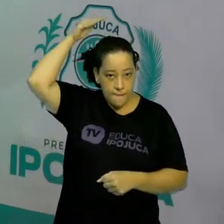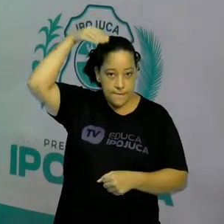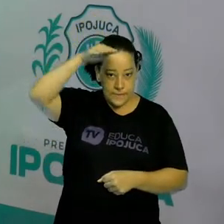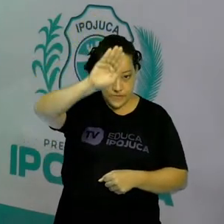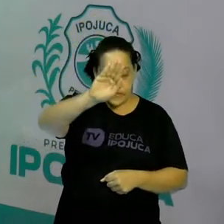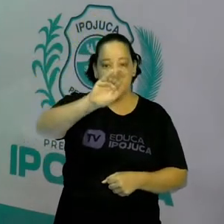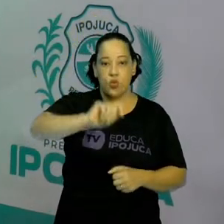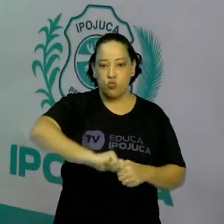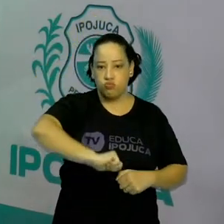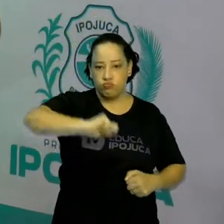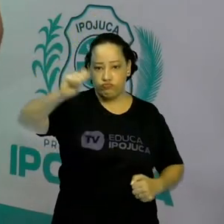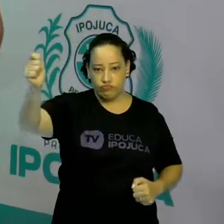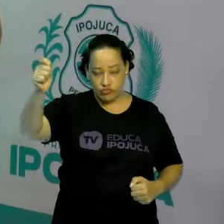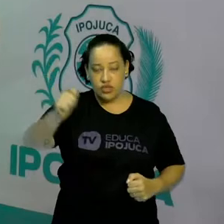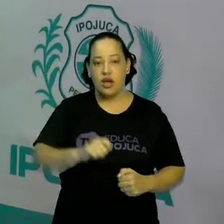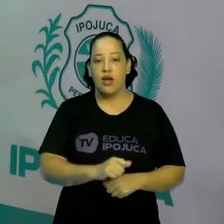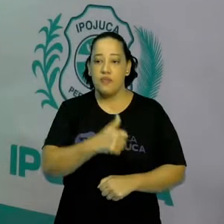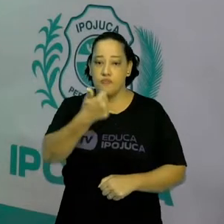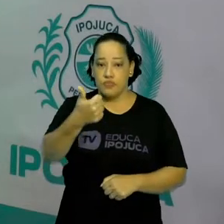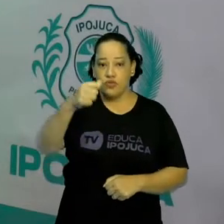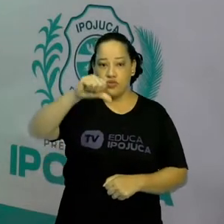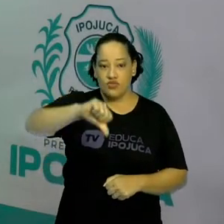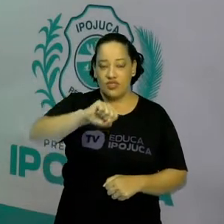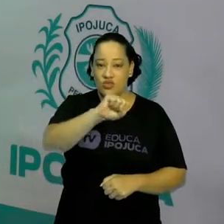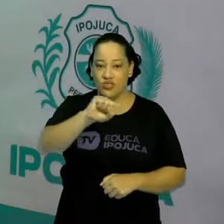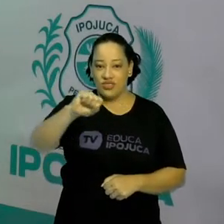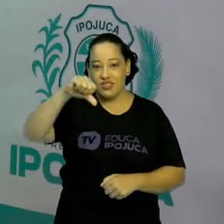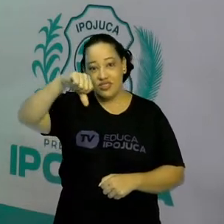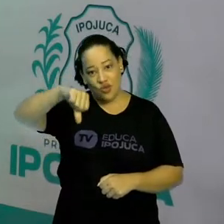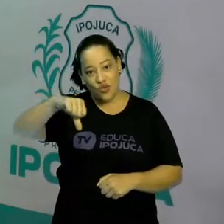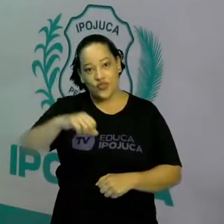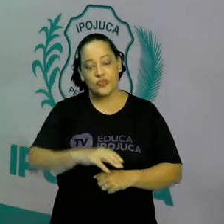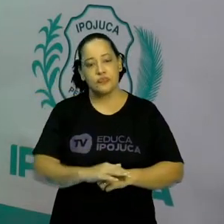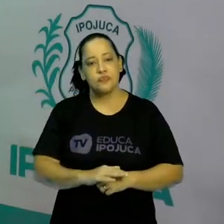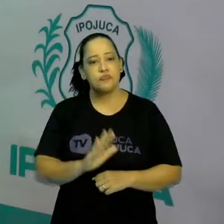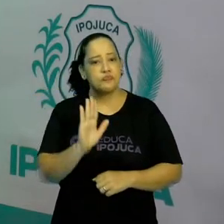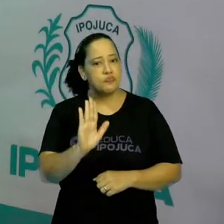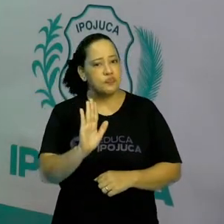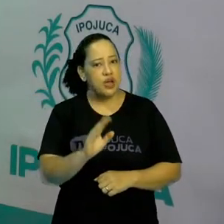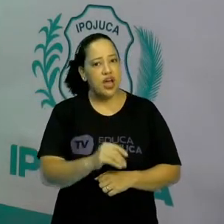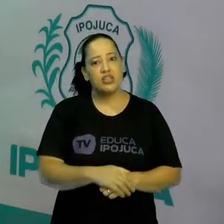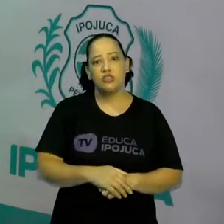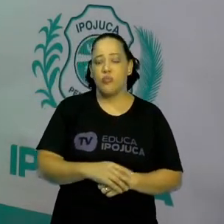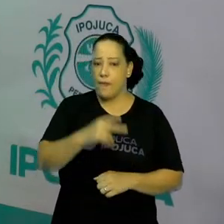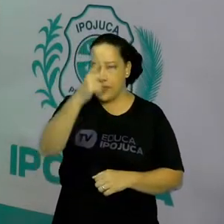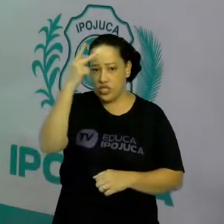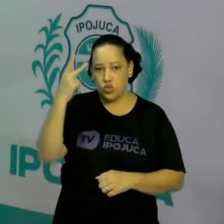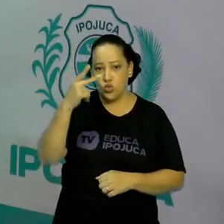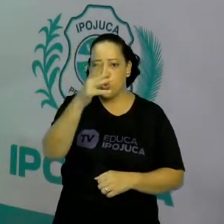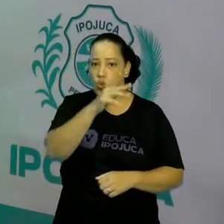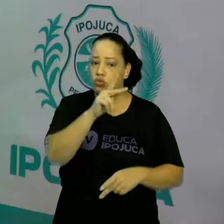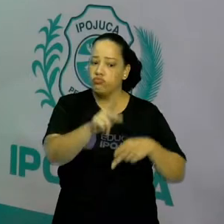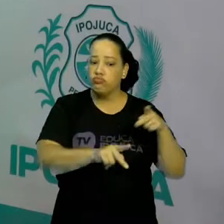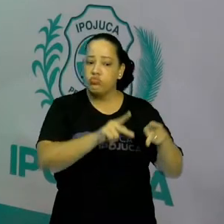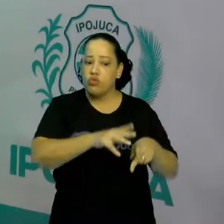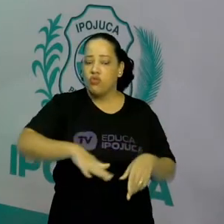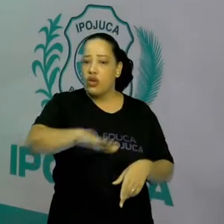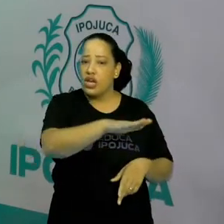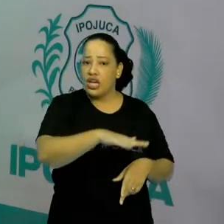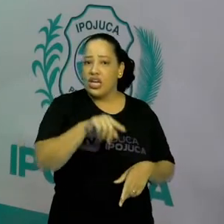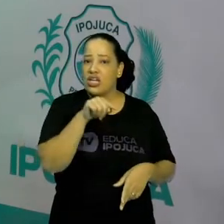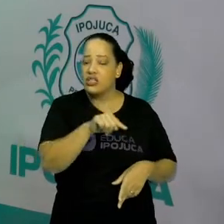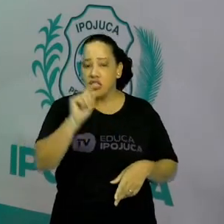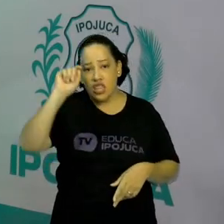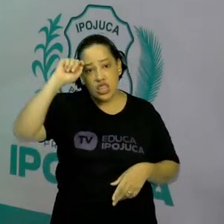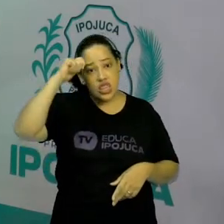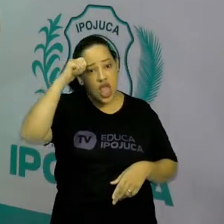1889, certo? Mas como é que ficou a questão da população negra no Brasil depois